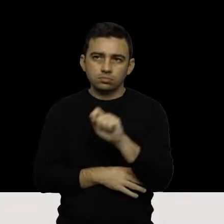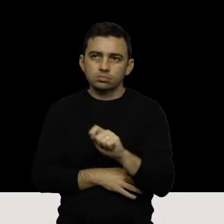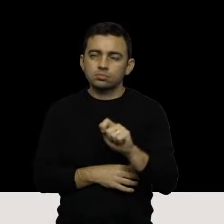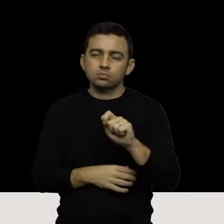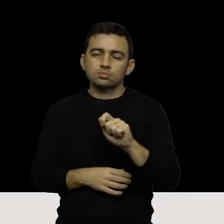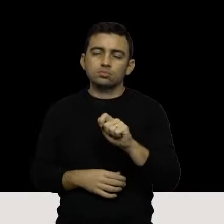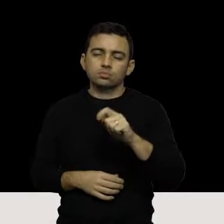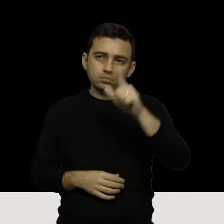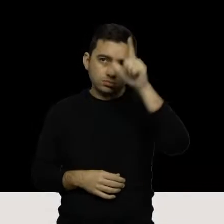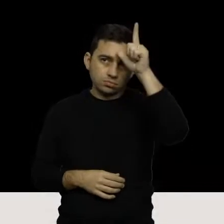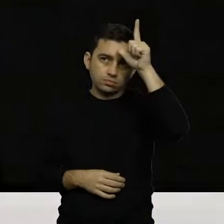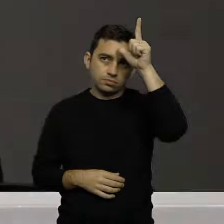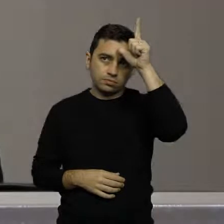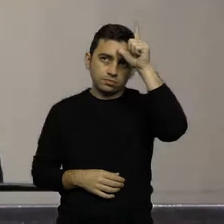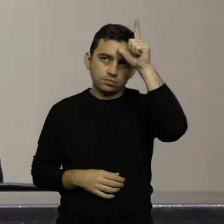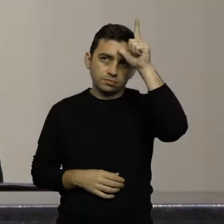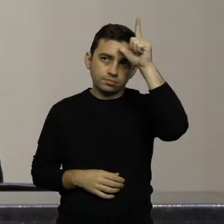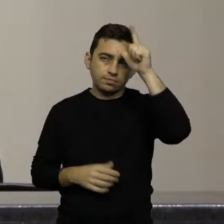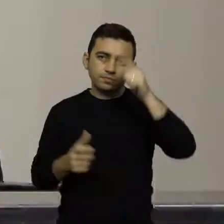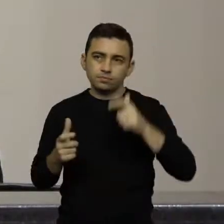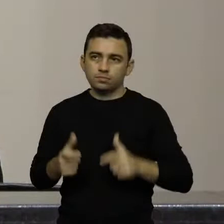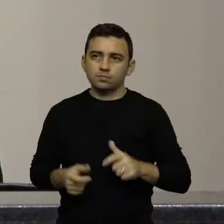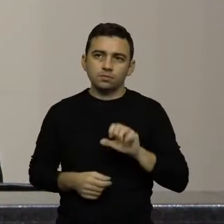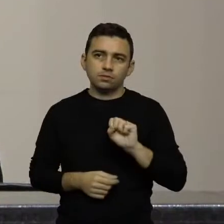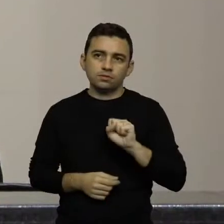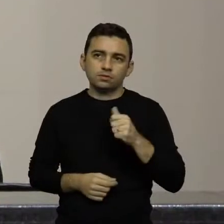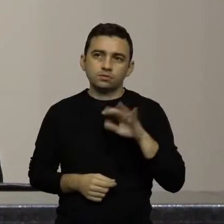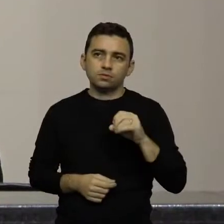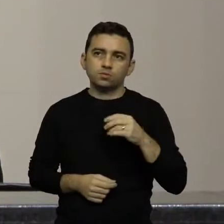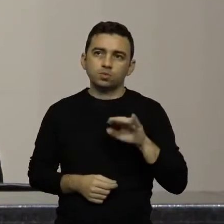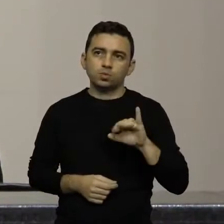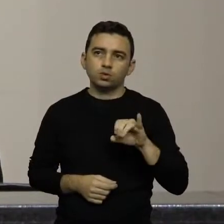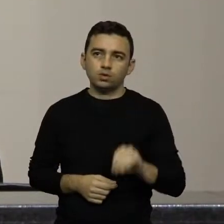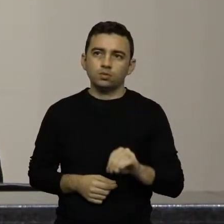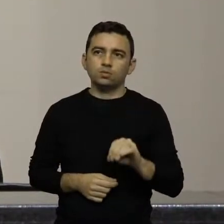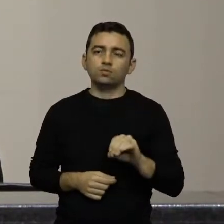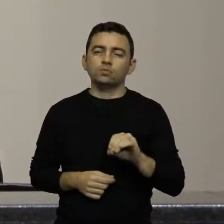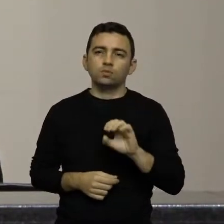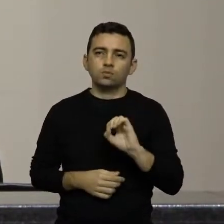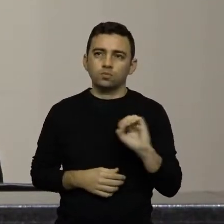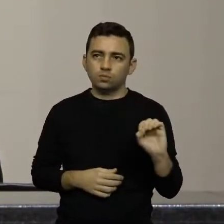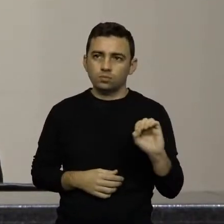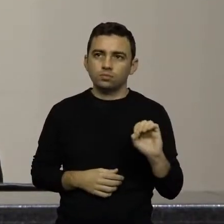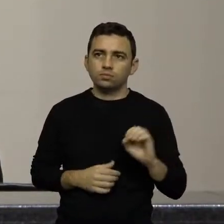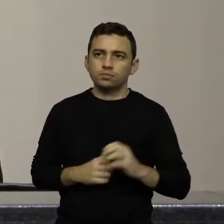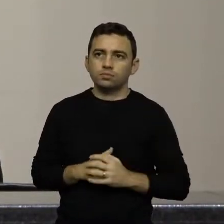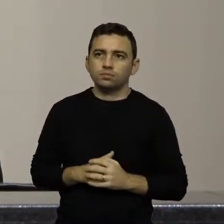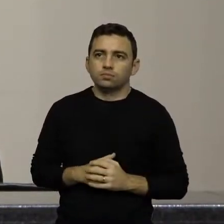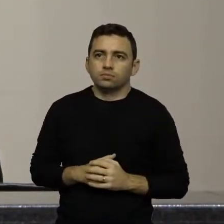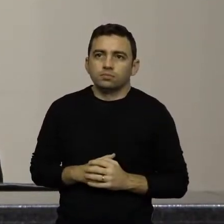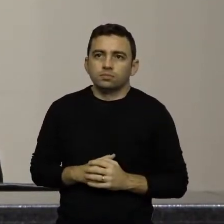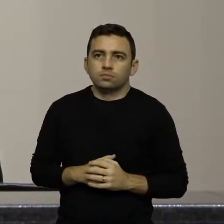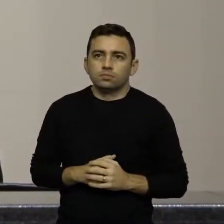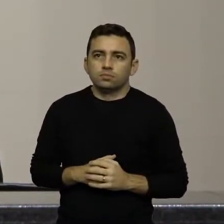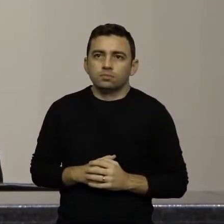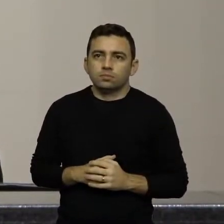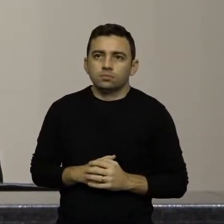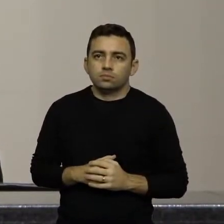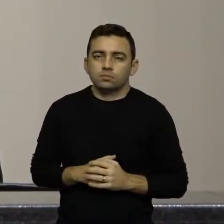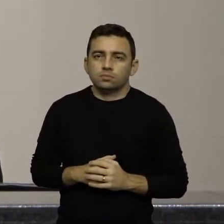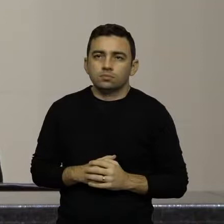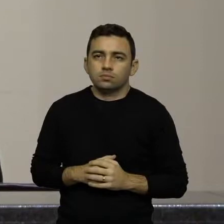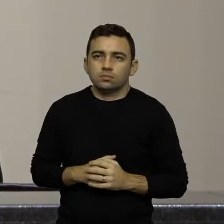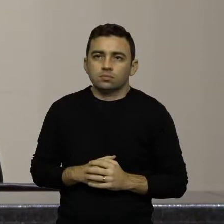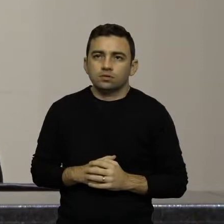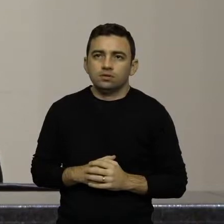de São João do Oeste, de São João a Cássio de